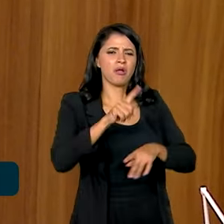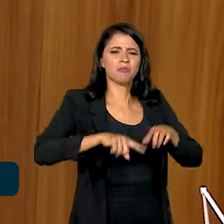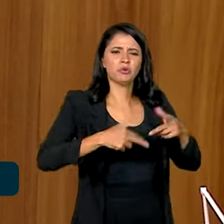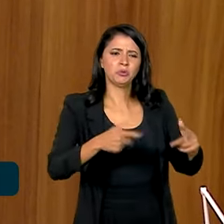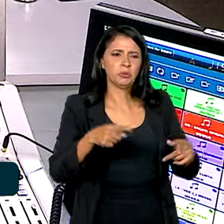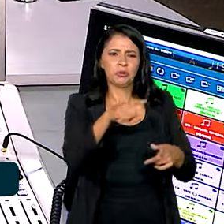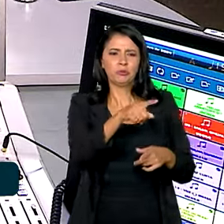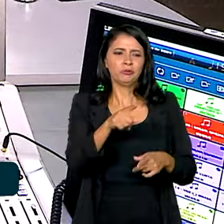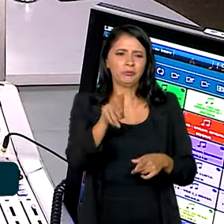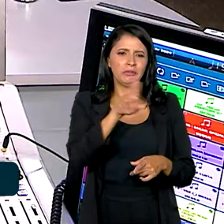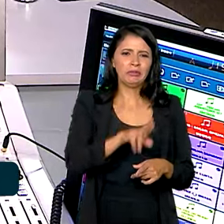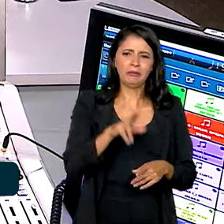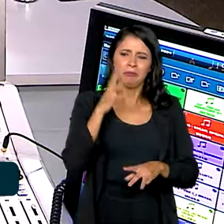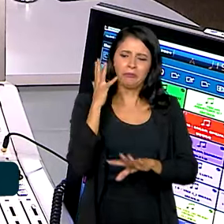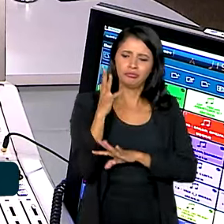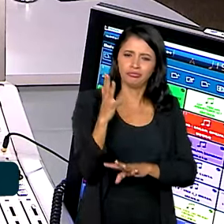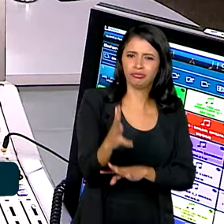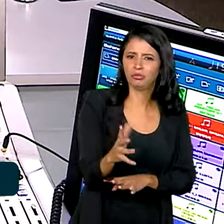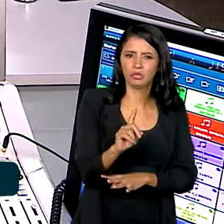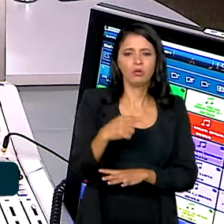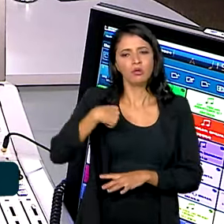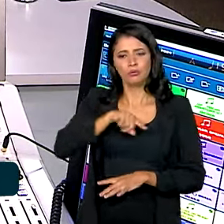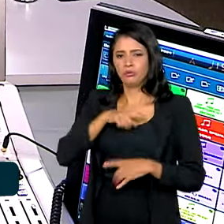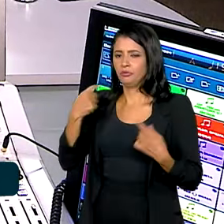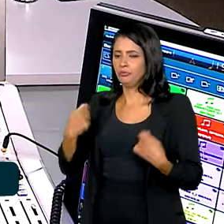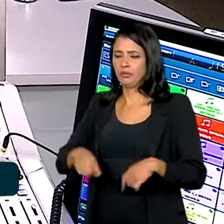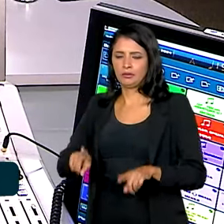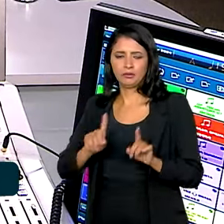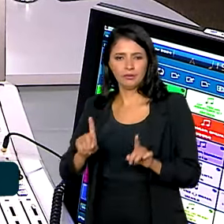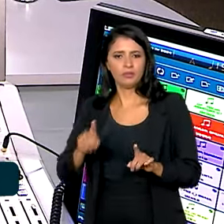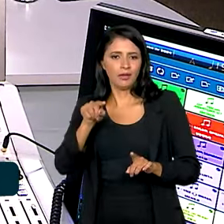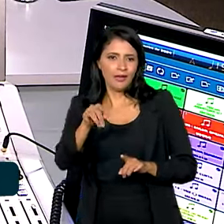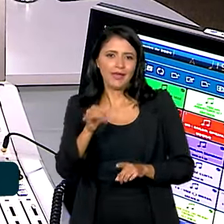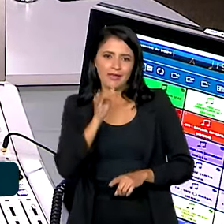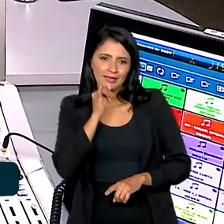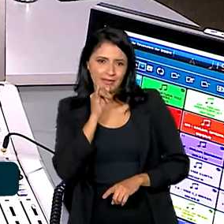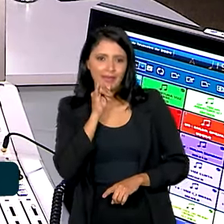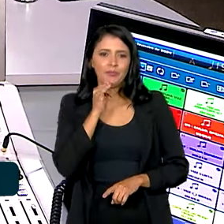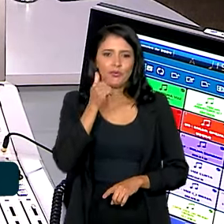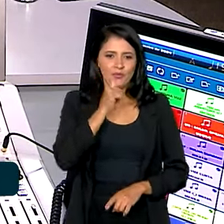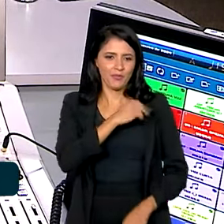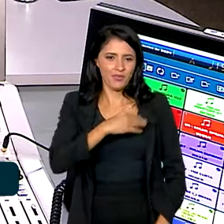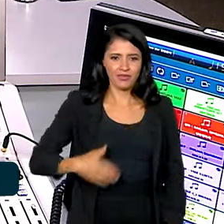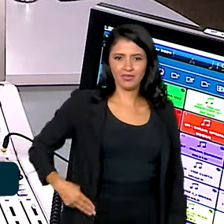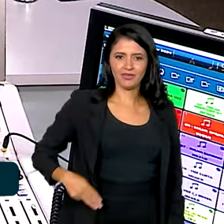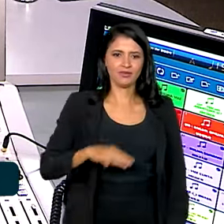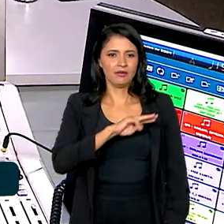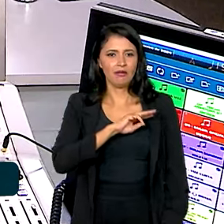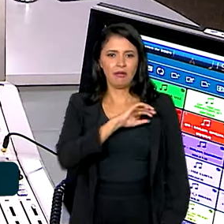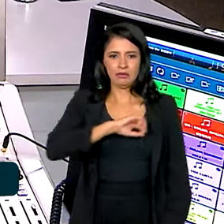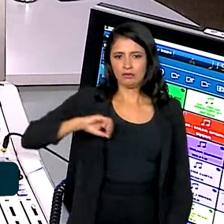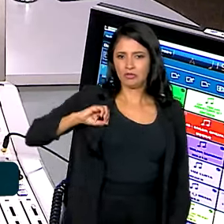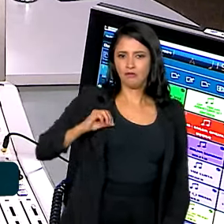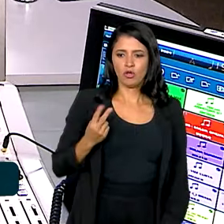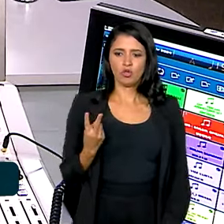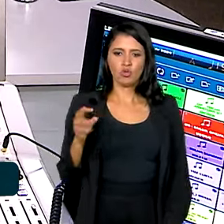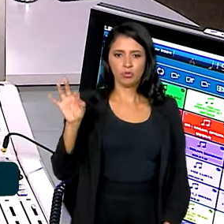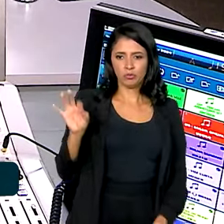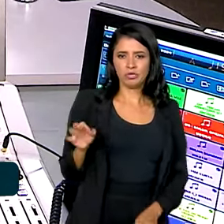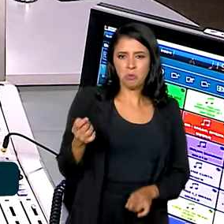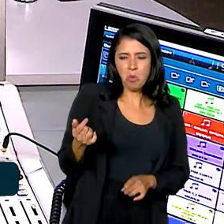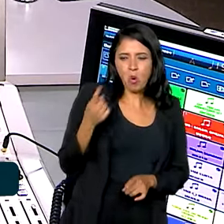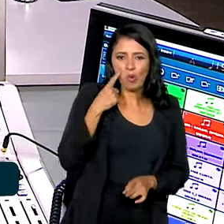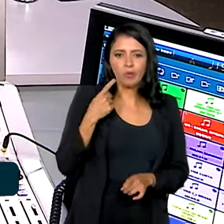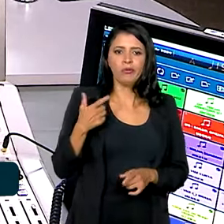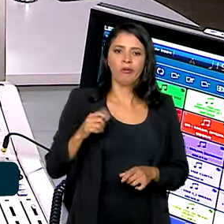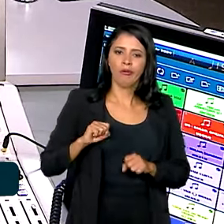fruto de desmatamento e nem nossos produtores precisam disso. Dados, por exemplo, da ministra Marina Silva, menos de 2% dos produtores ainda insistem em